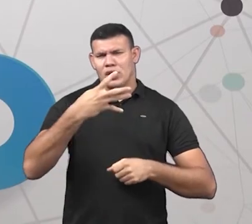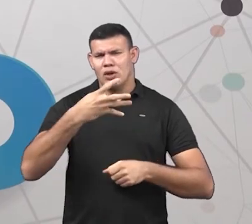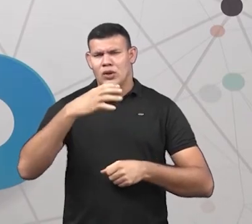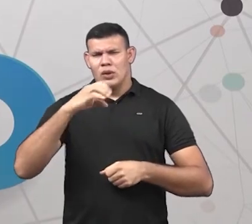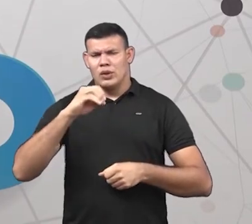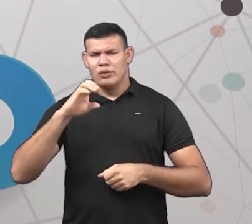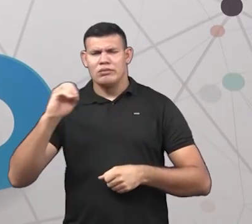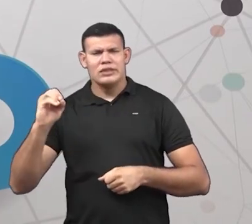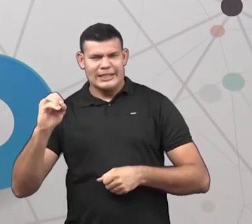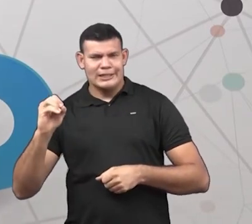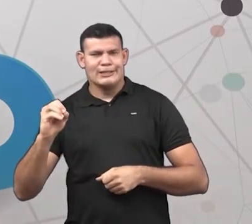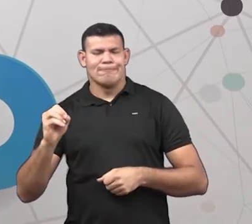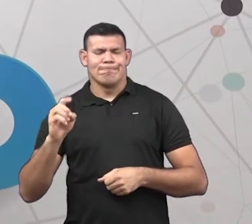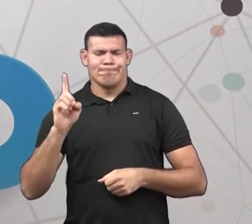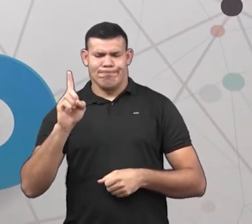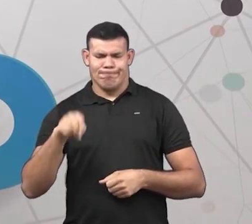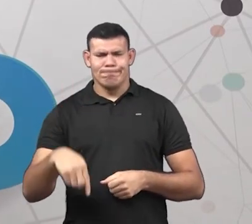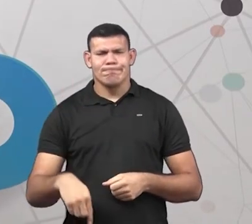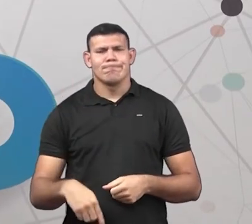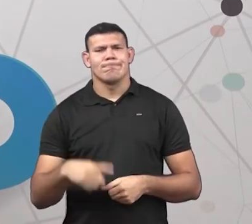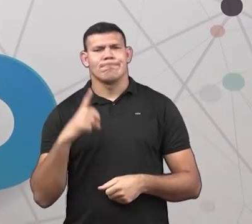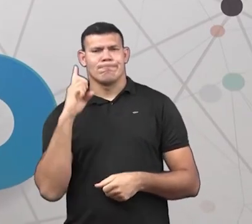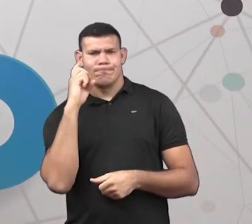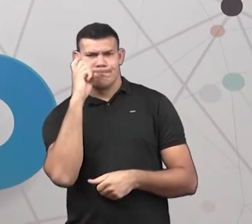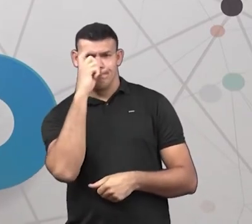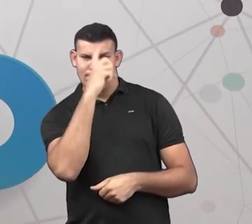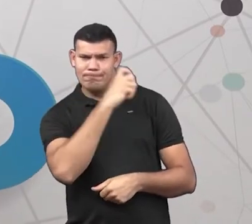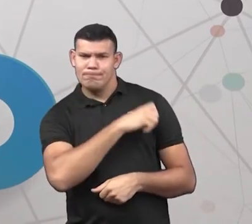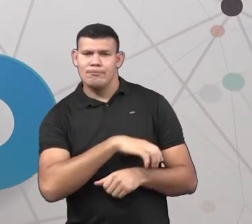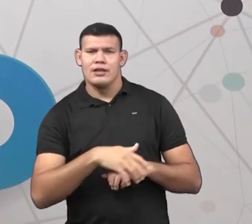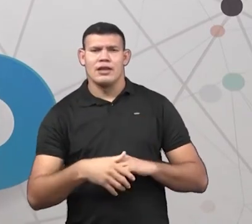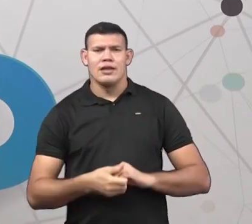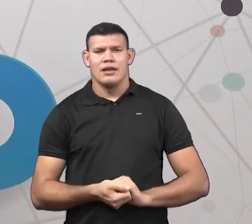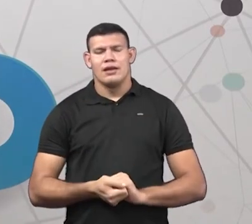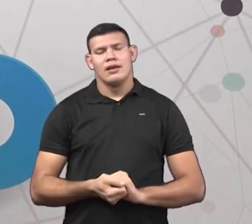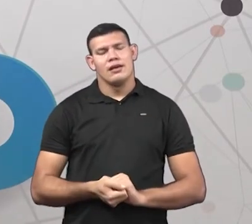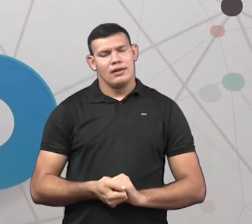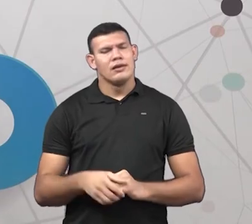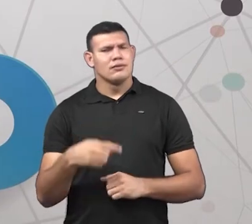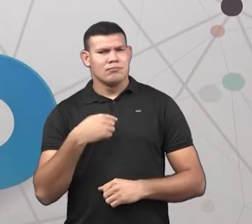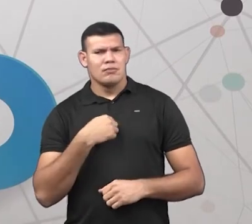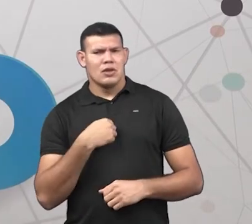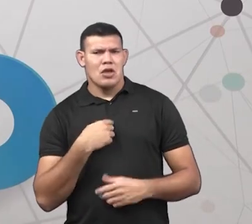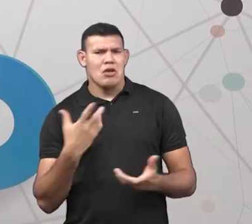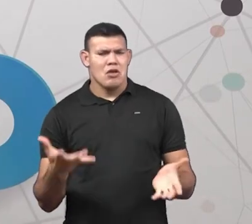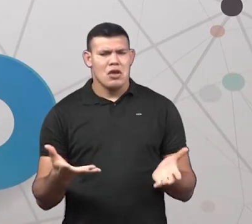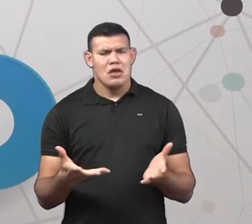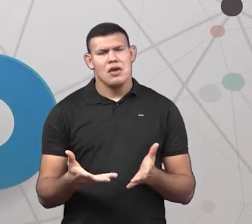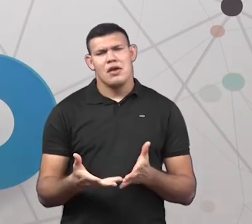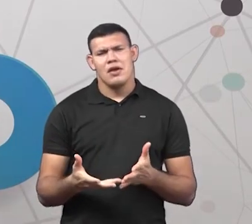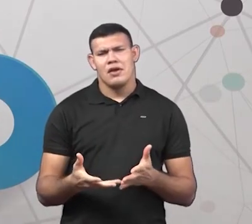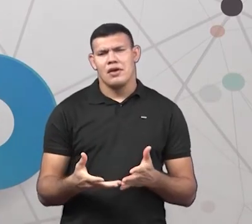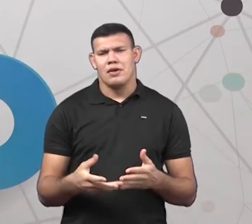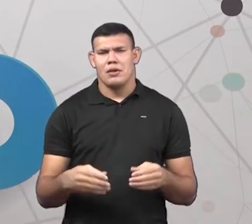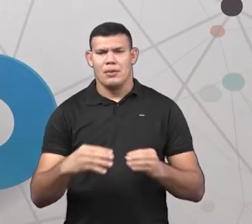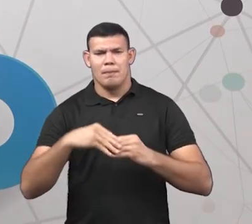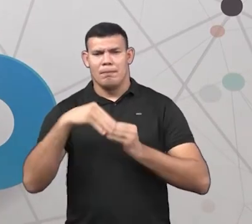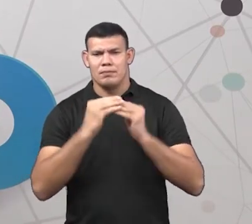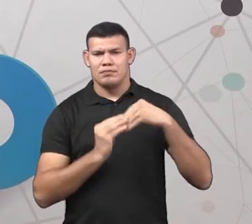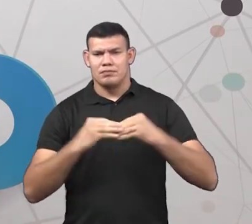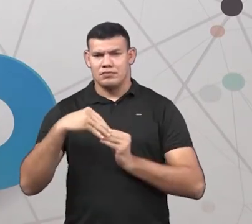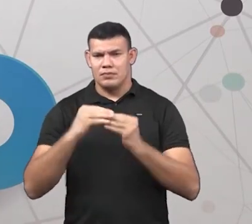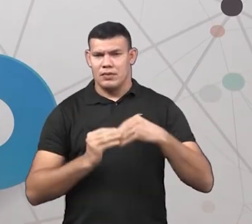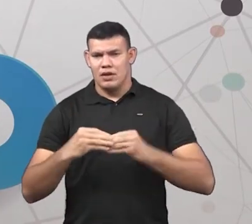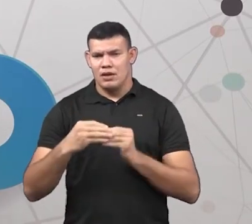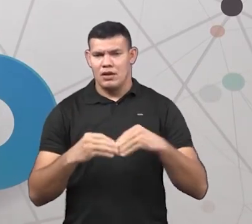dura, 400 anos pra se desfazer. Sendo que eu posso, em minutos, colocar esse plástico num